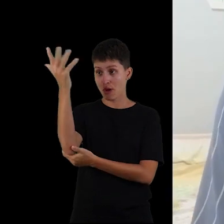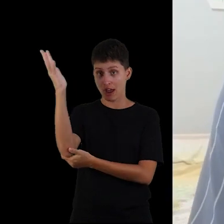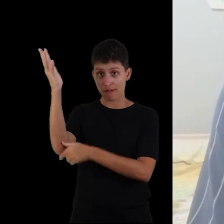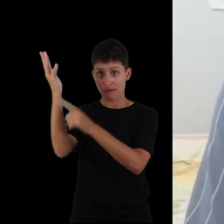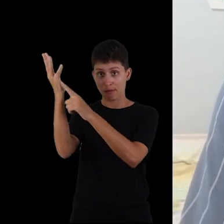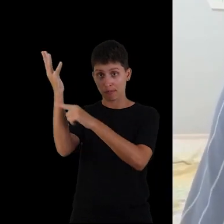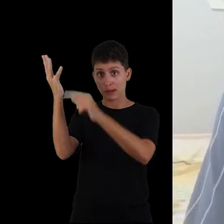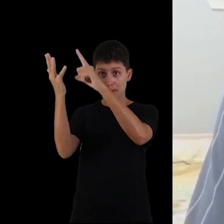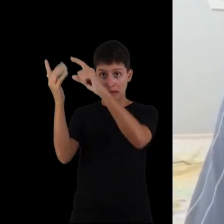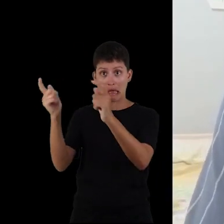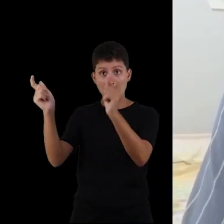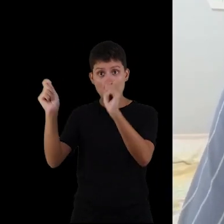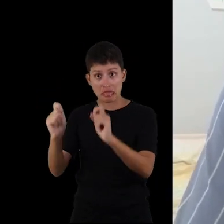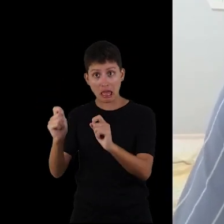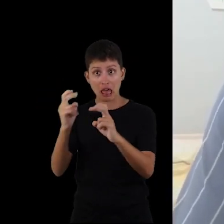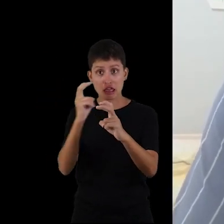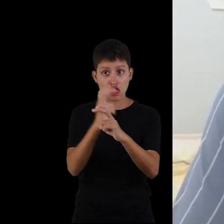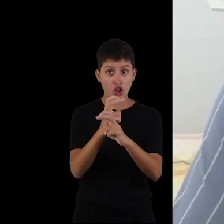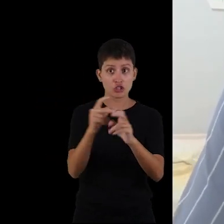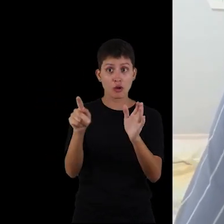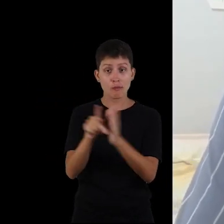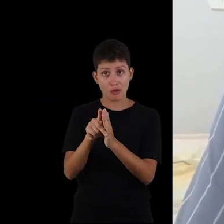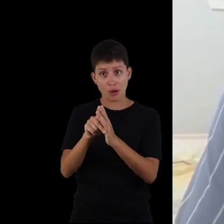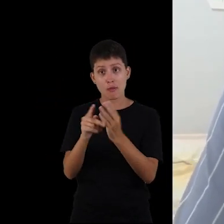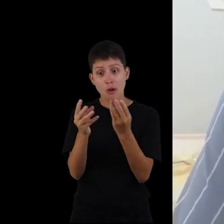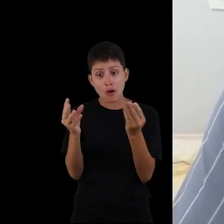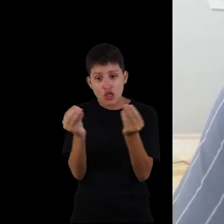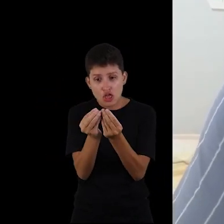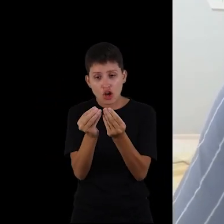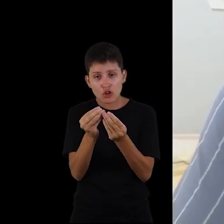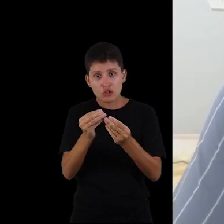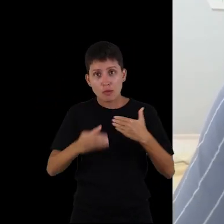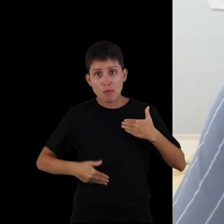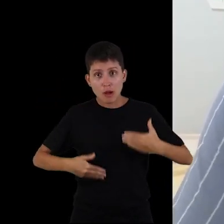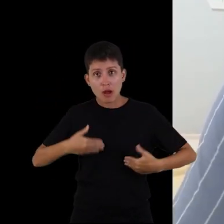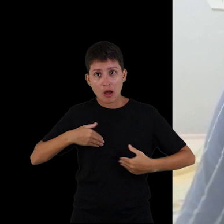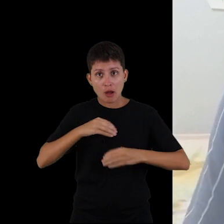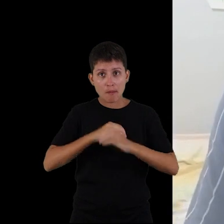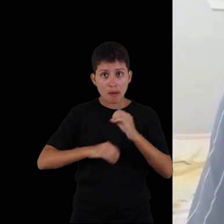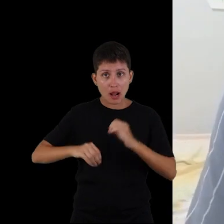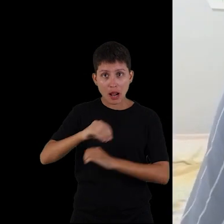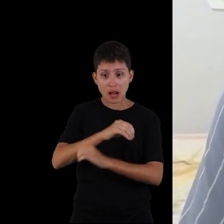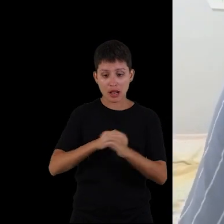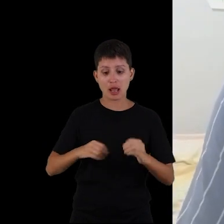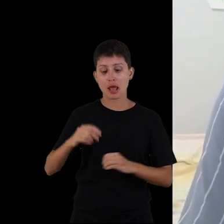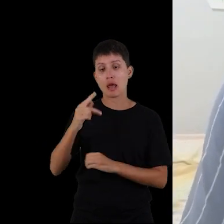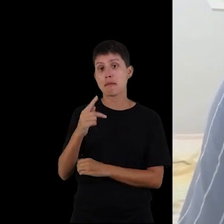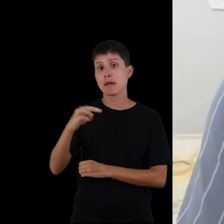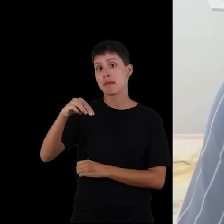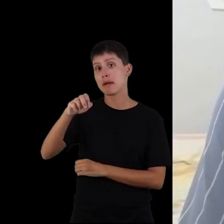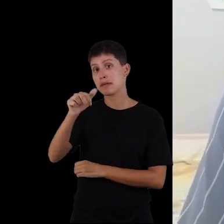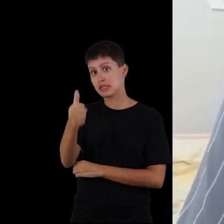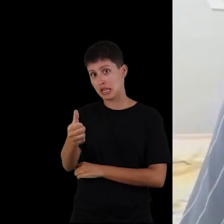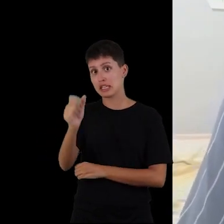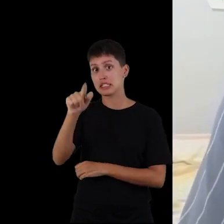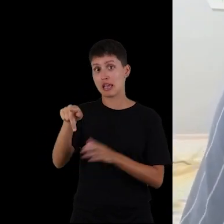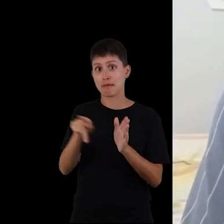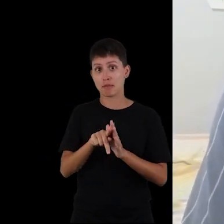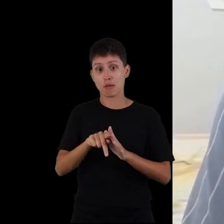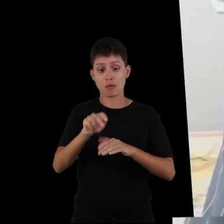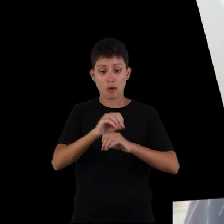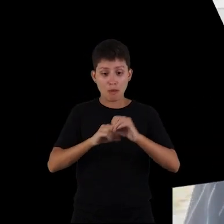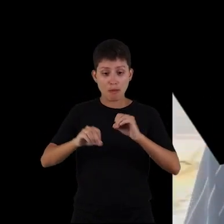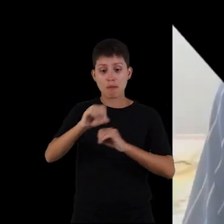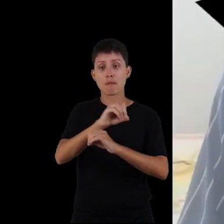moringoleífera, ele poderia ser tóxico para as células mononucleares de sangue periférico, que são os PBM6, que são células